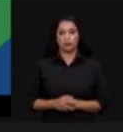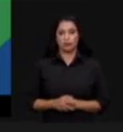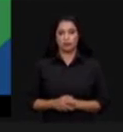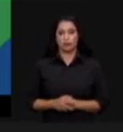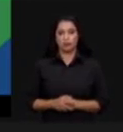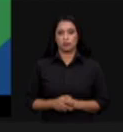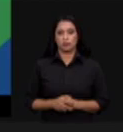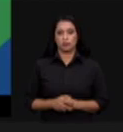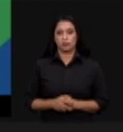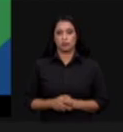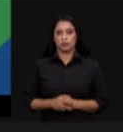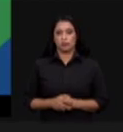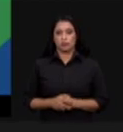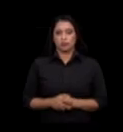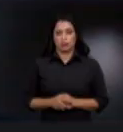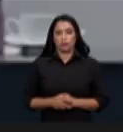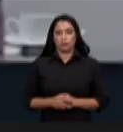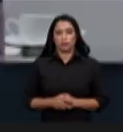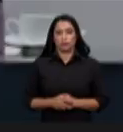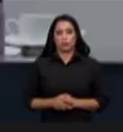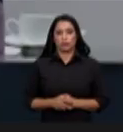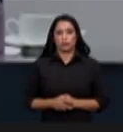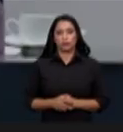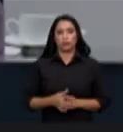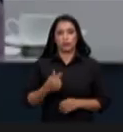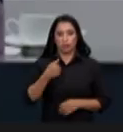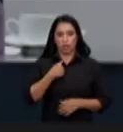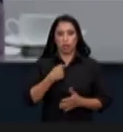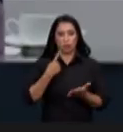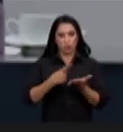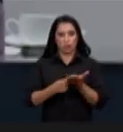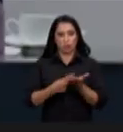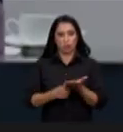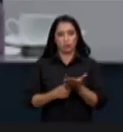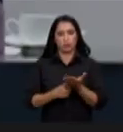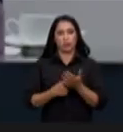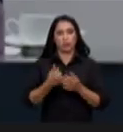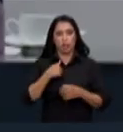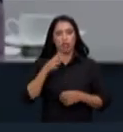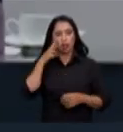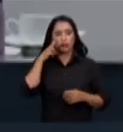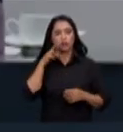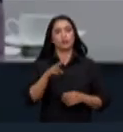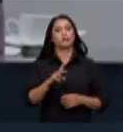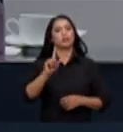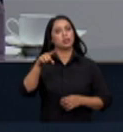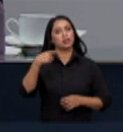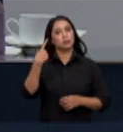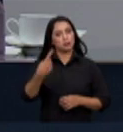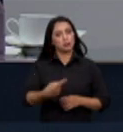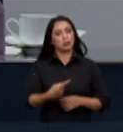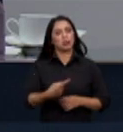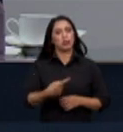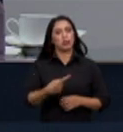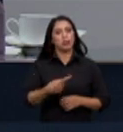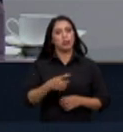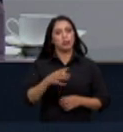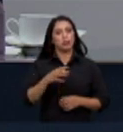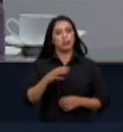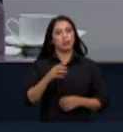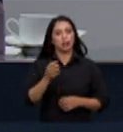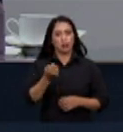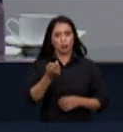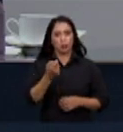ok mas eu me comprometo a assistir porque estava ouvindo com grande interesse e já estava